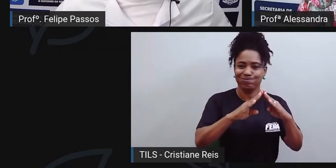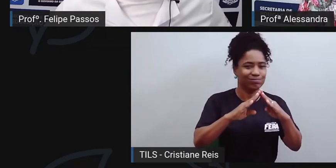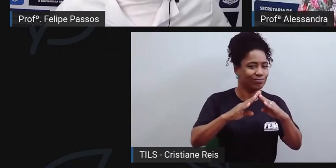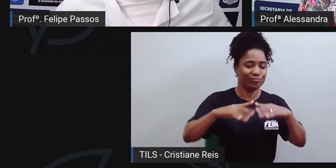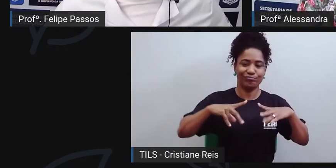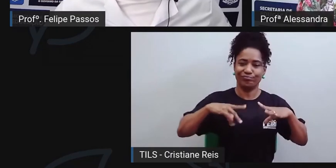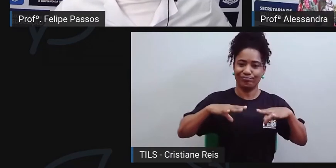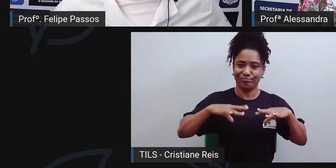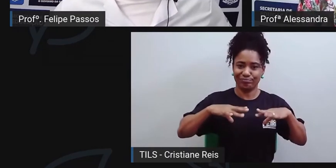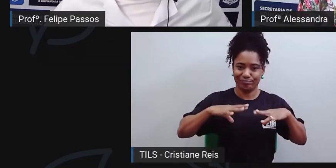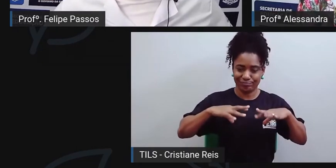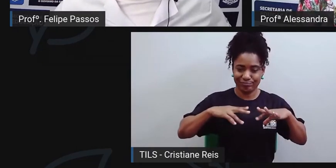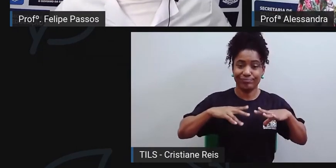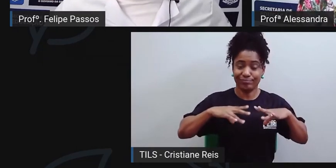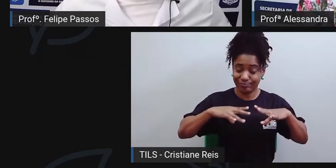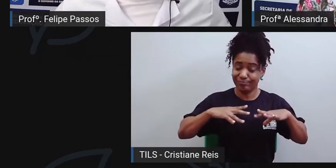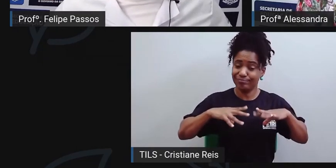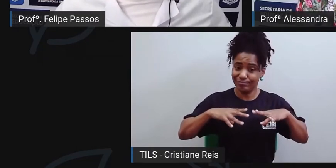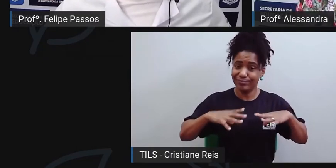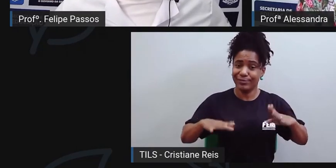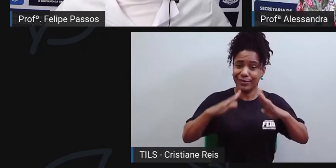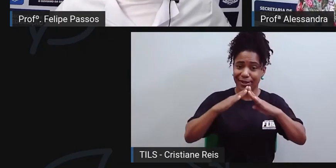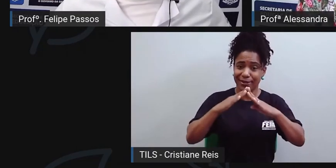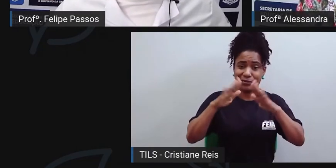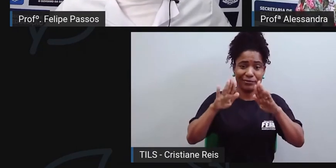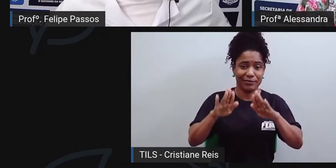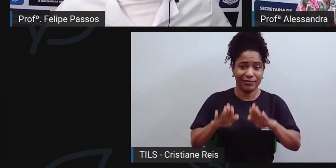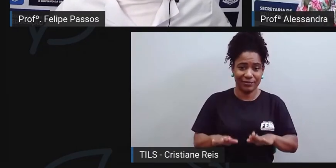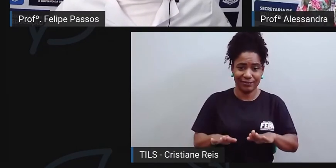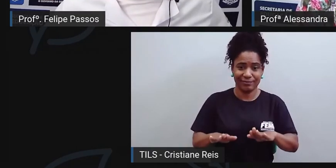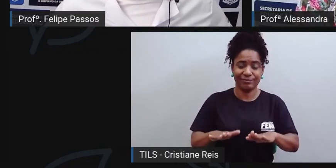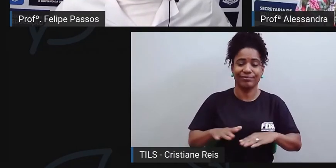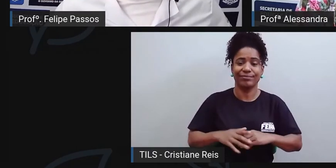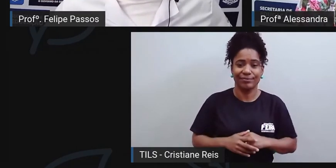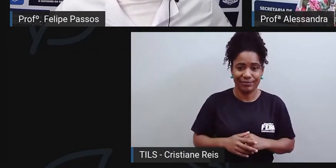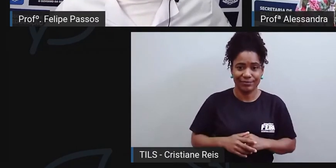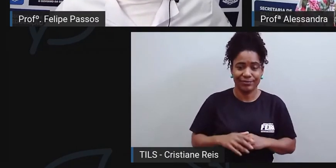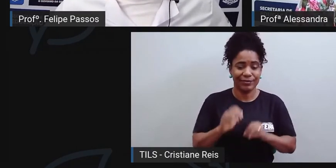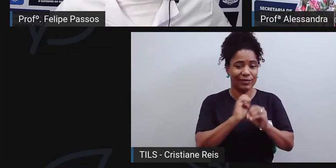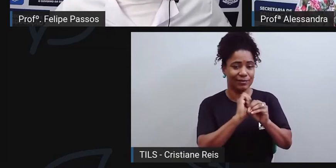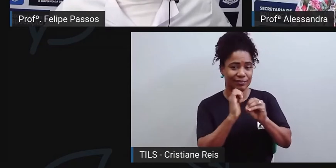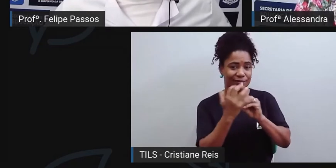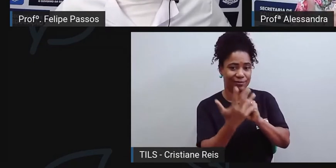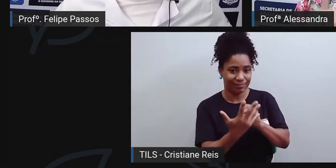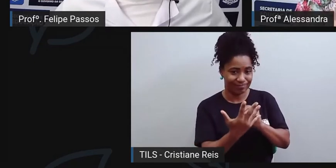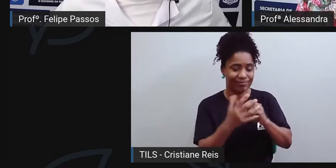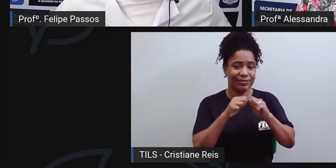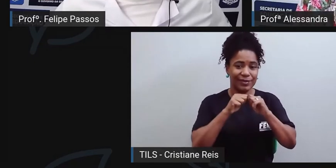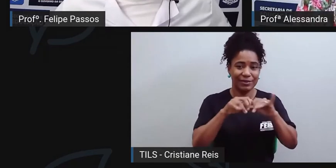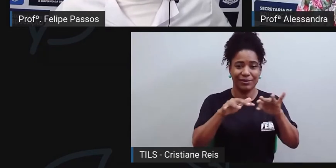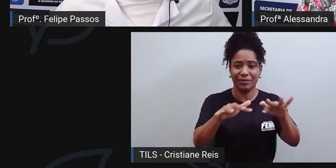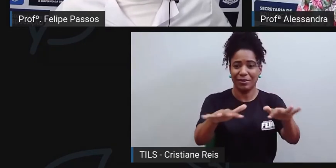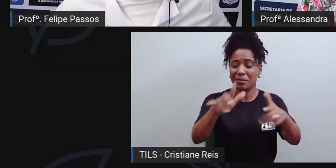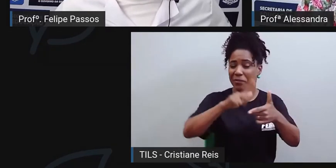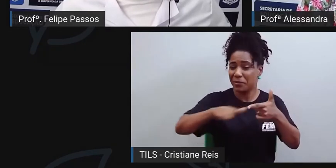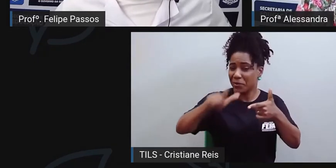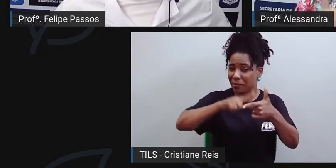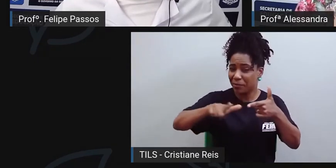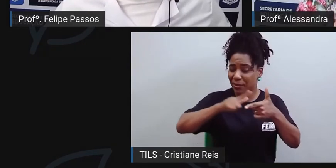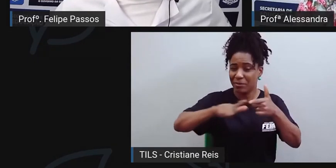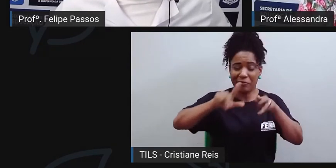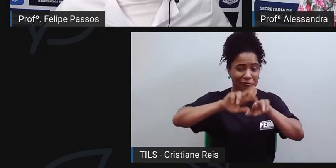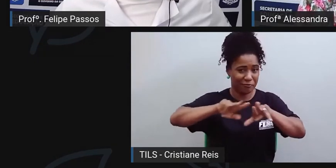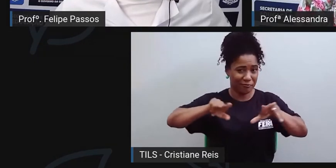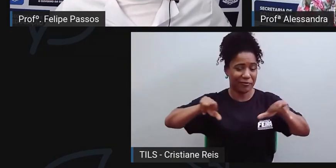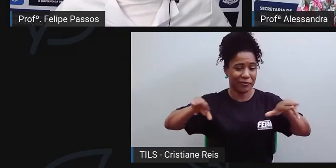estava na escola, ela não estava. Infelizmente, a pandemia veio nos causar uma série de problemas, mas